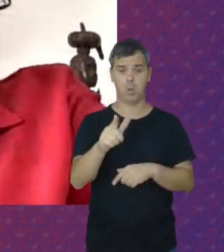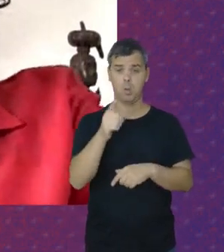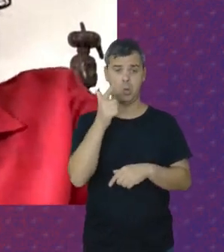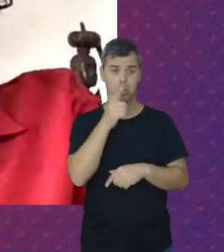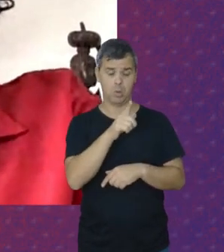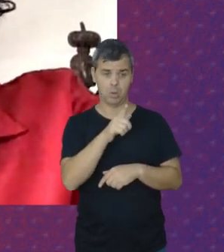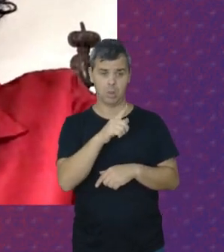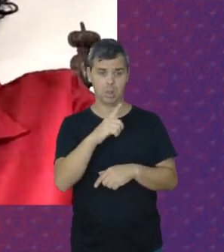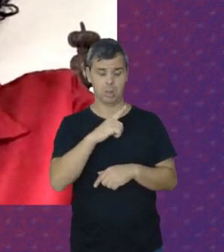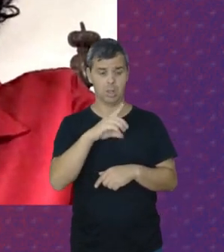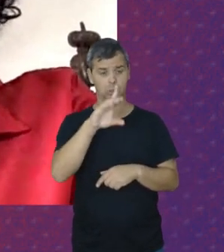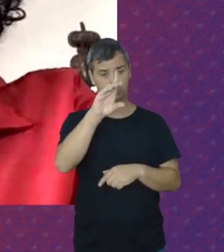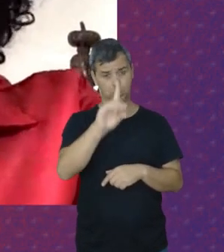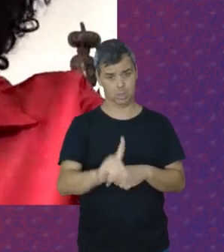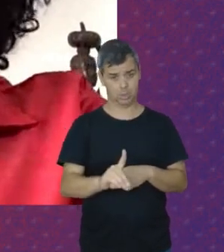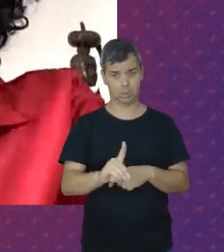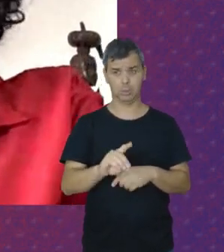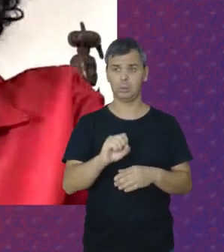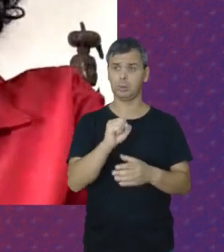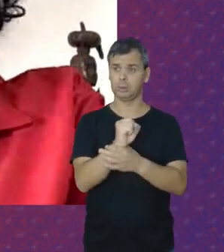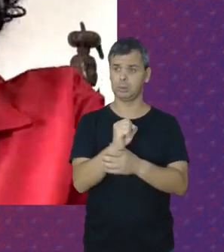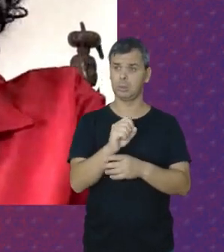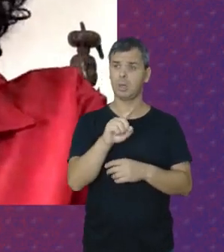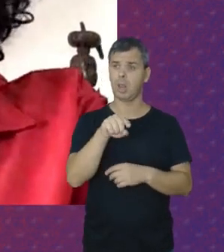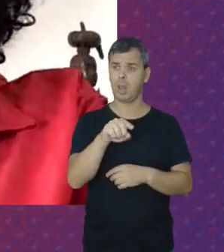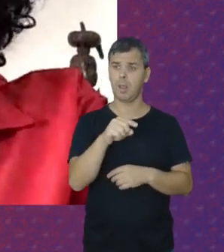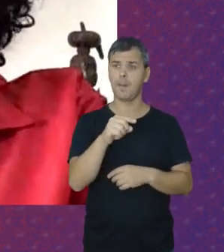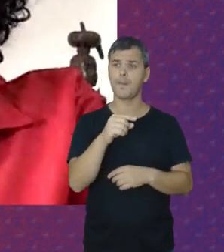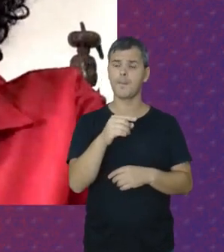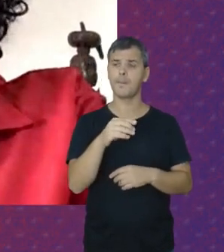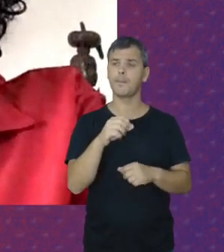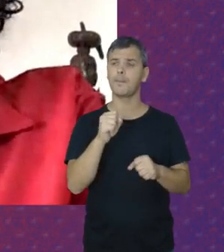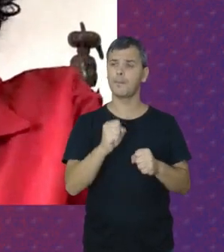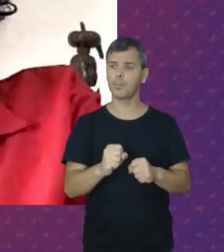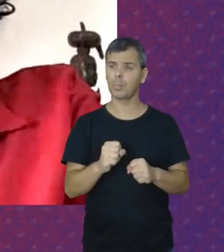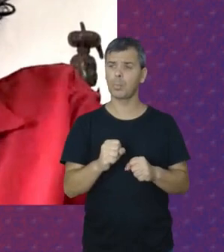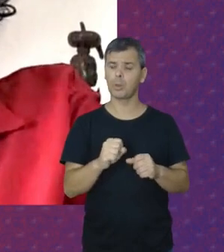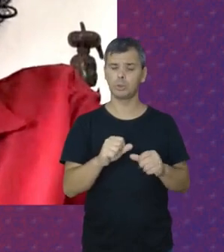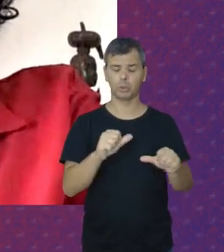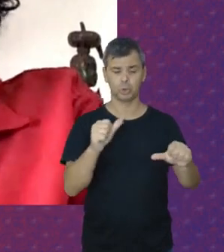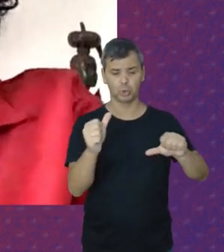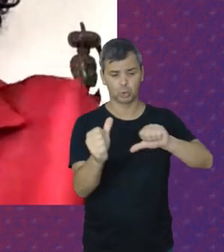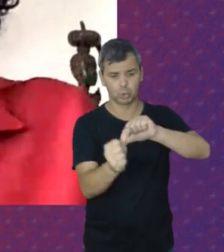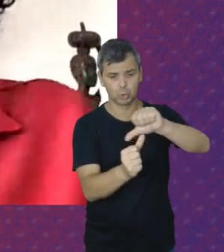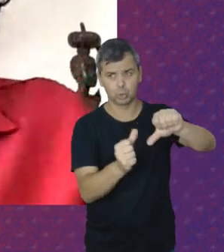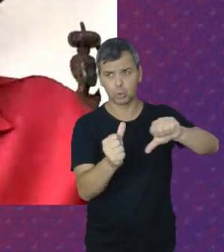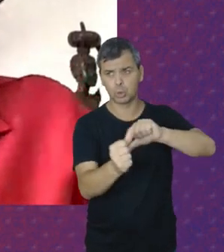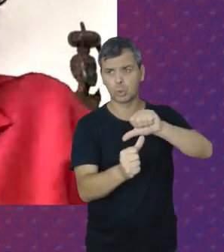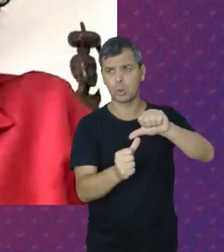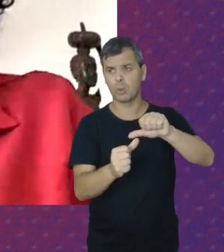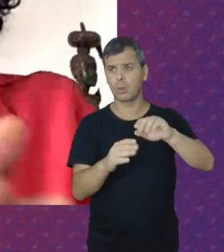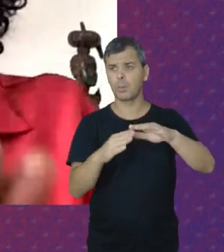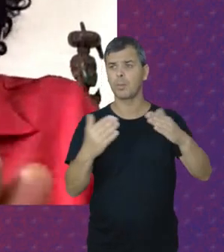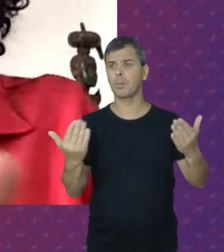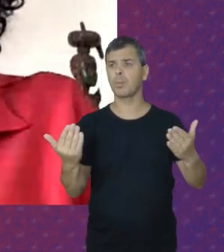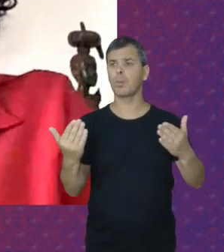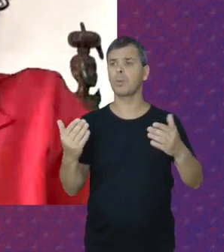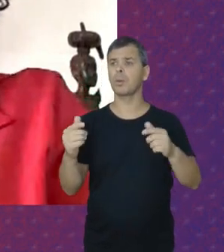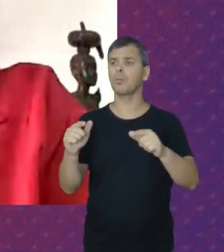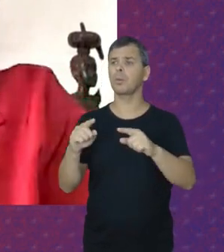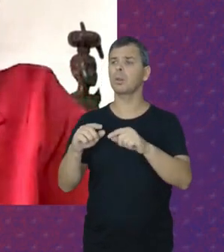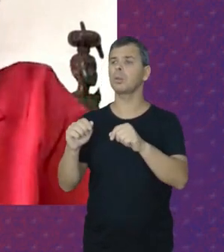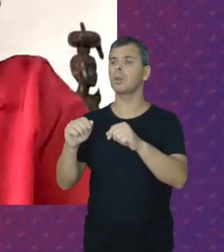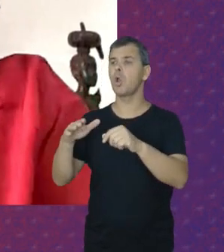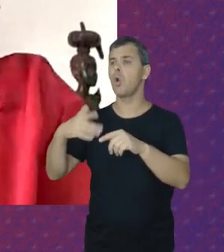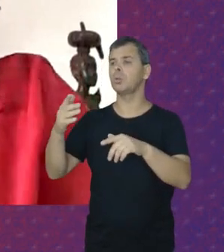Ter os seus direitos Elas podem Perfeitamente Ir migrando Para a chamada Prestação De